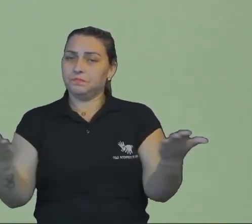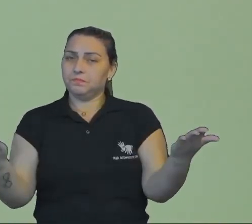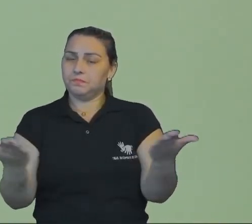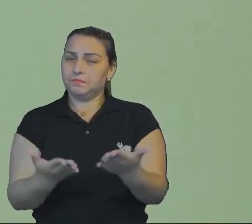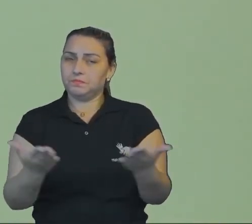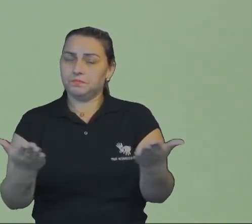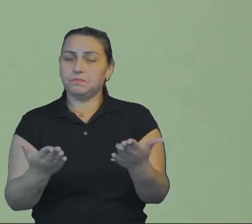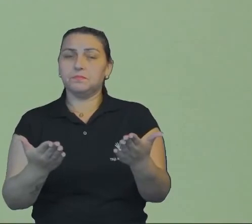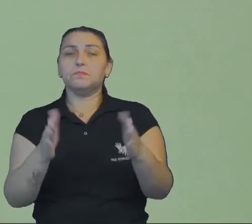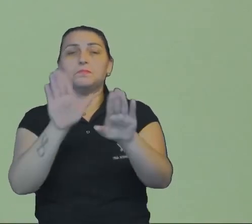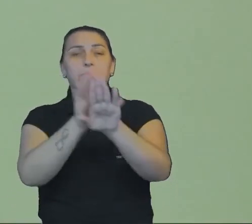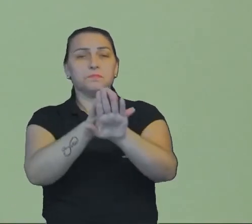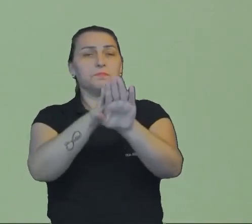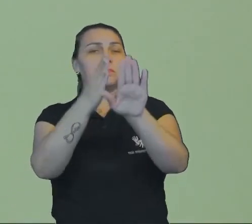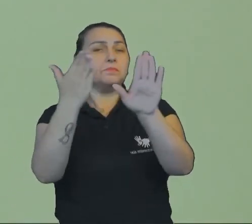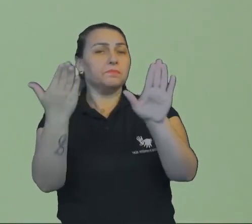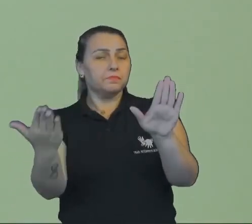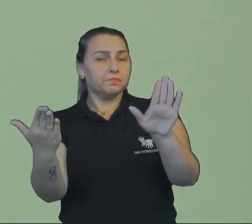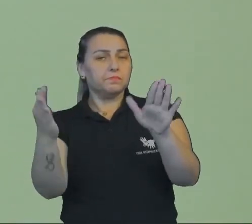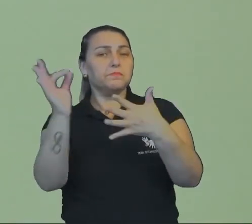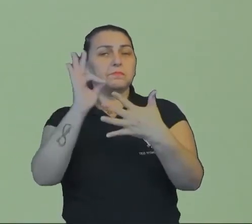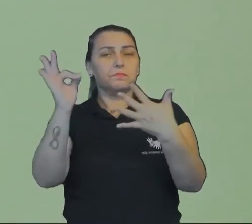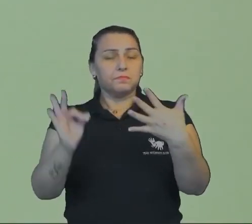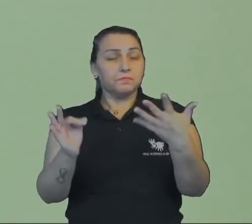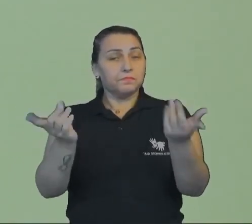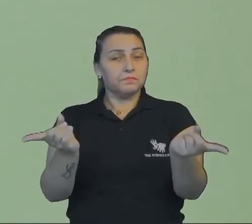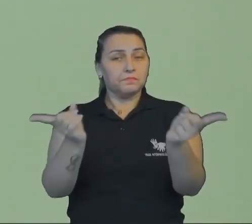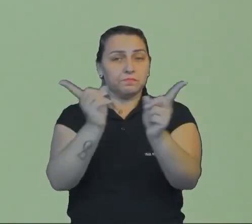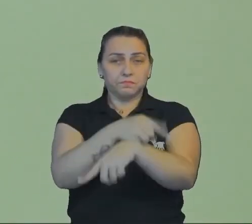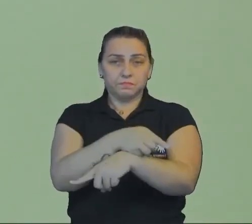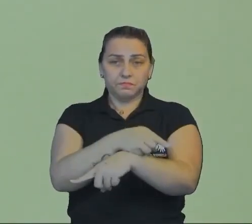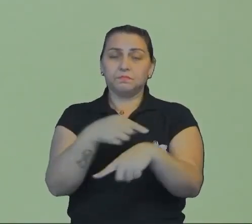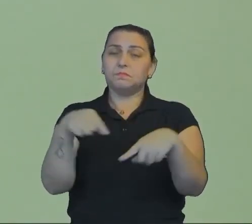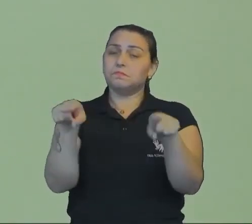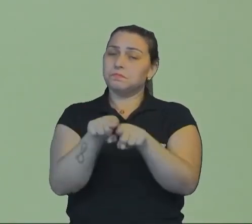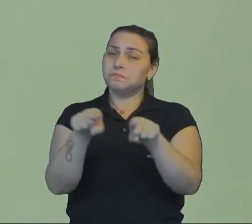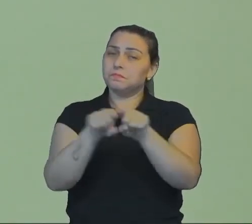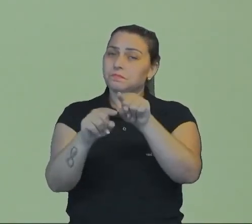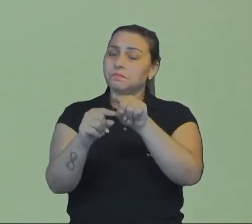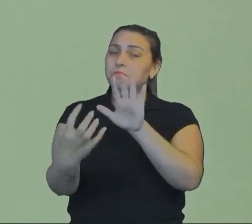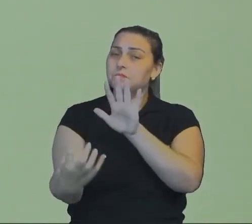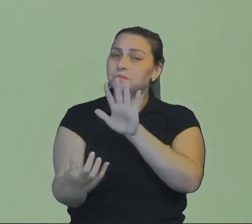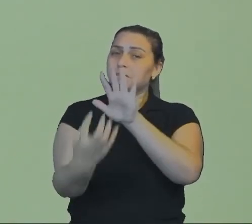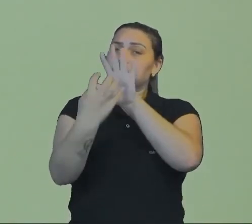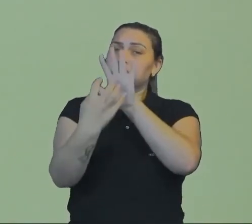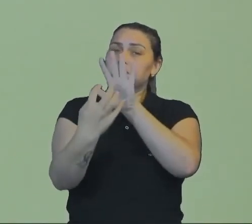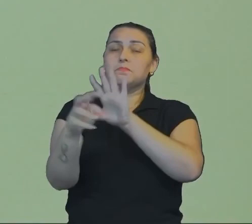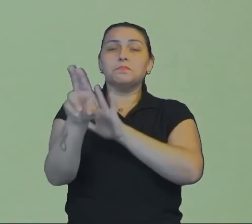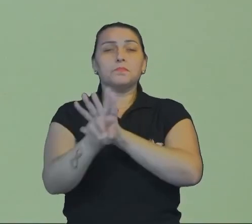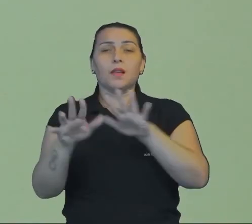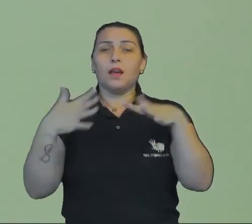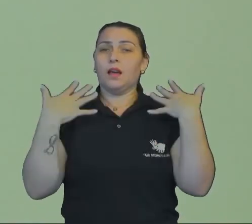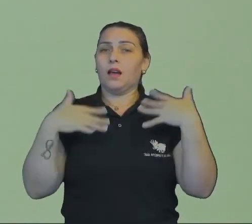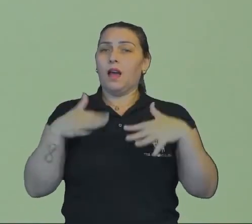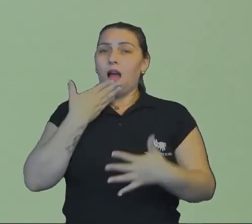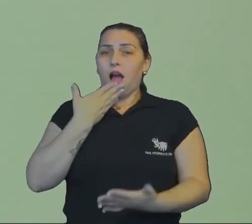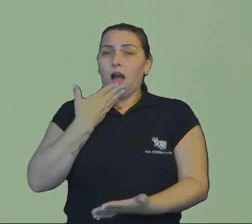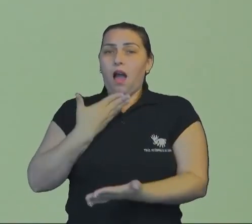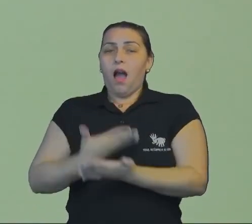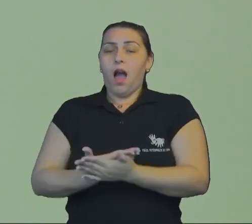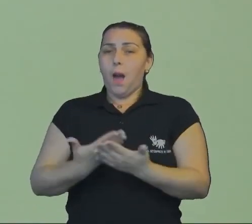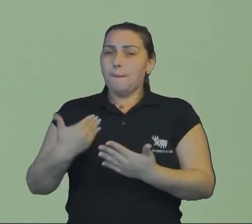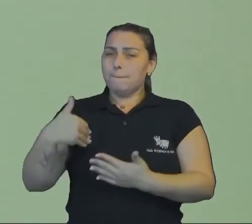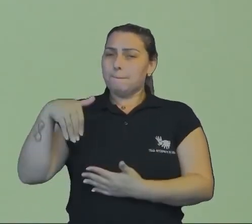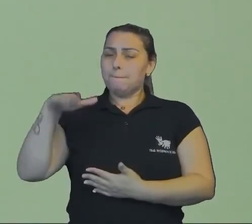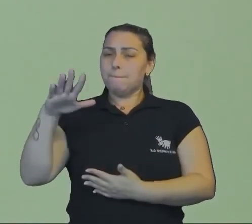Que é a antítese, que é elementos contraditórios e também temos a hipérbole, que usa o exagero para dar mais